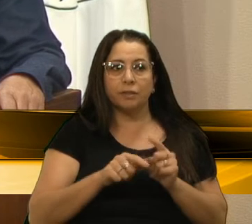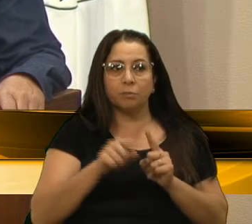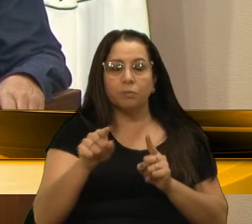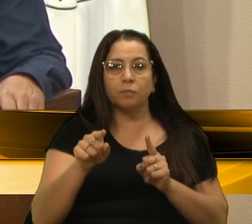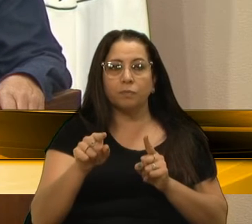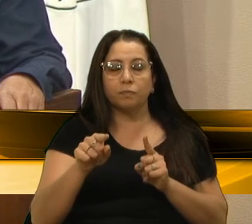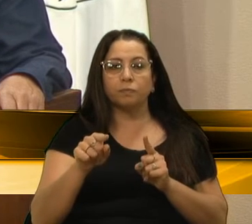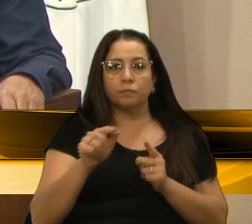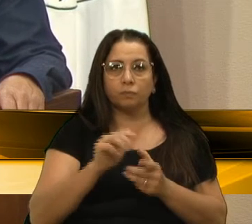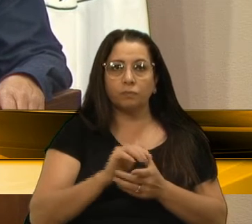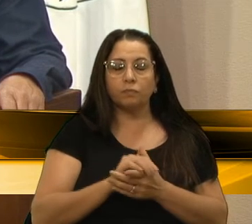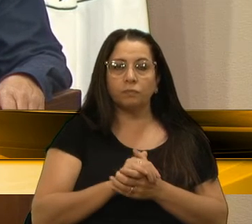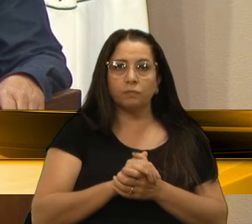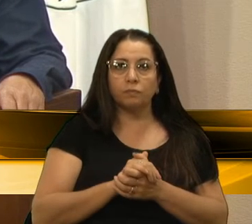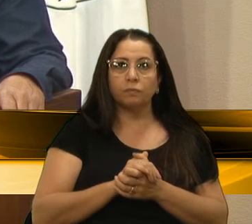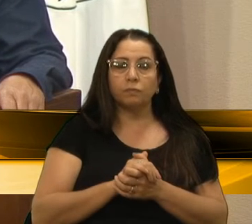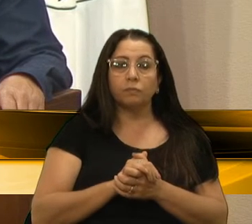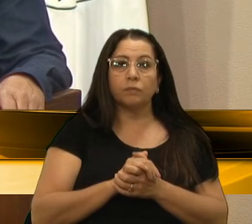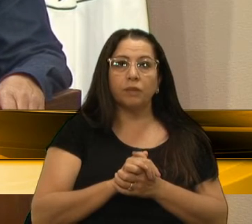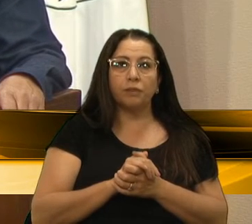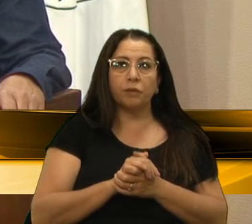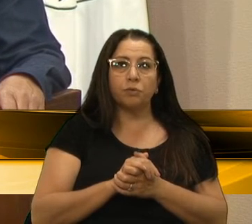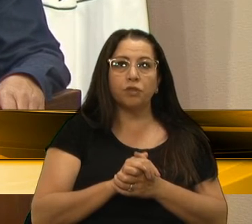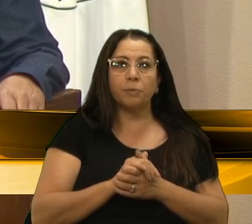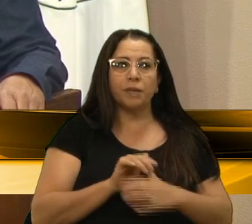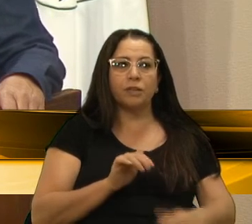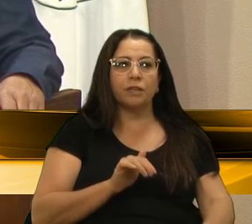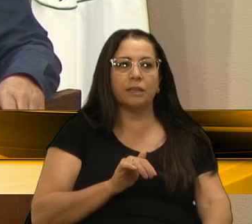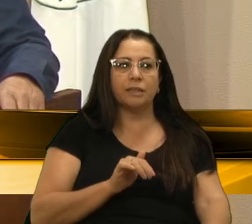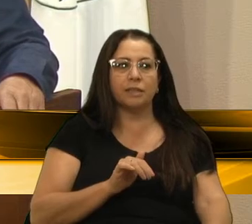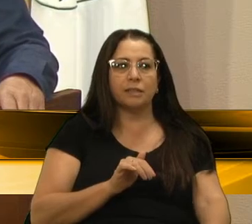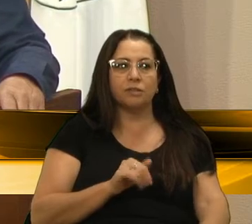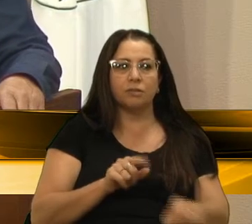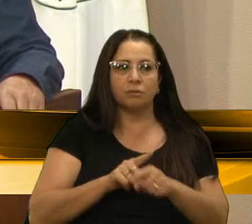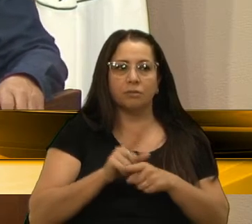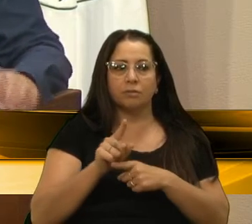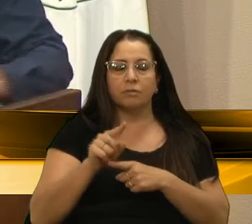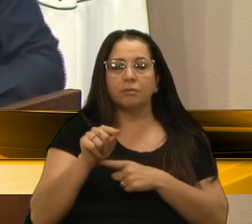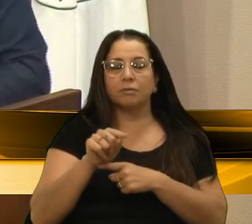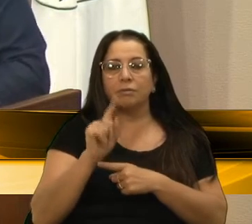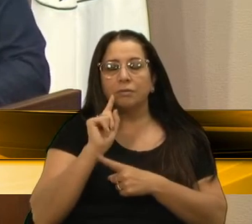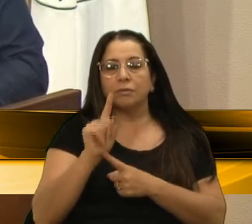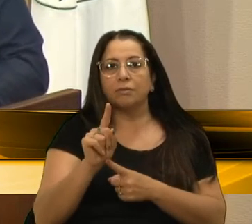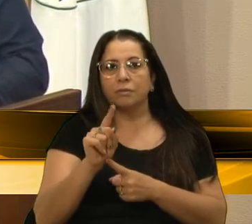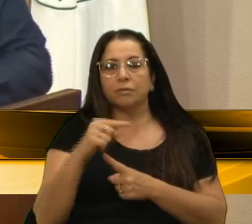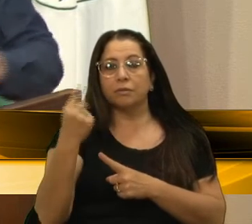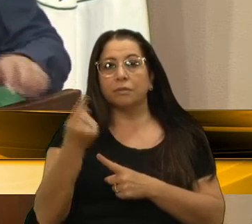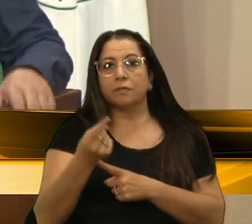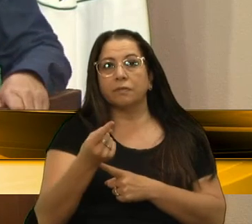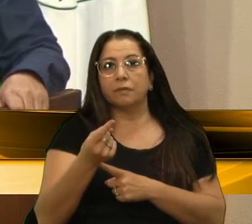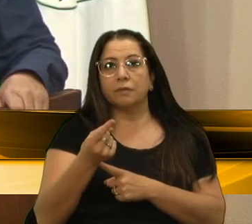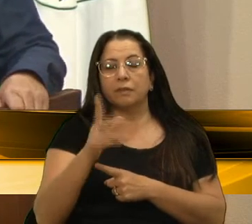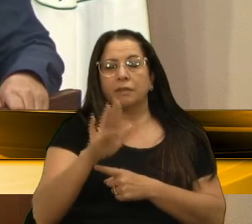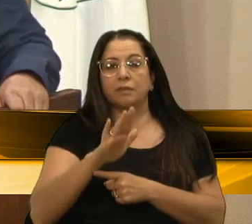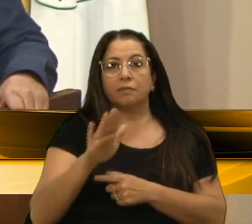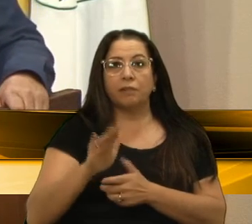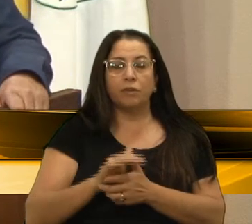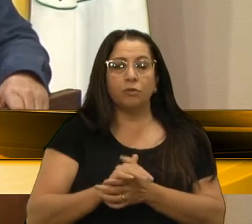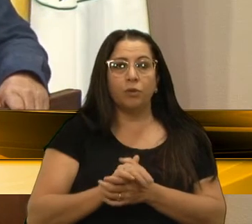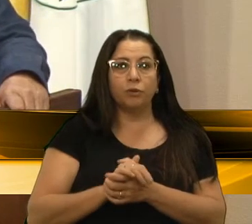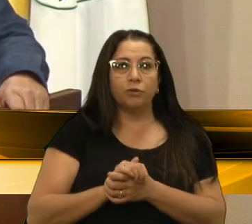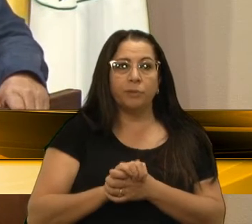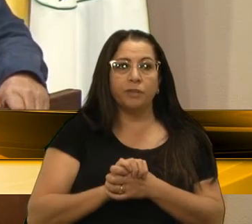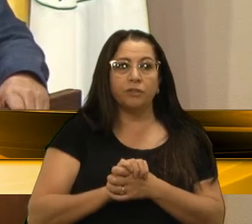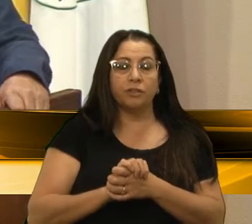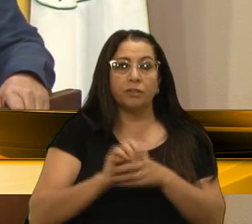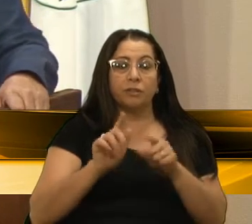em conjunto, mas tinha, o nosso guia, que era o senhor Otacir, então, quero só deixar essa, e o vereador Menegucci,